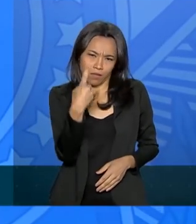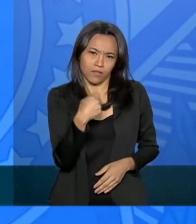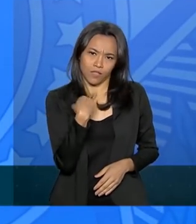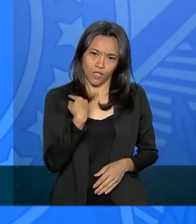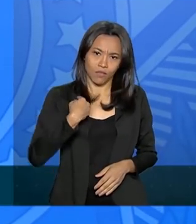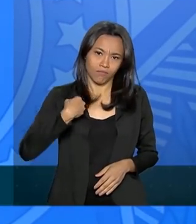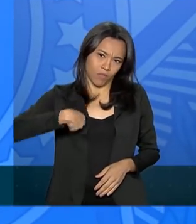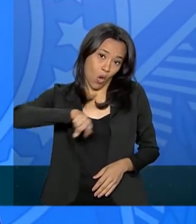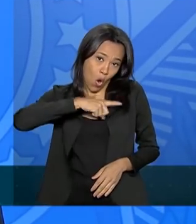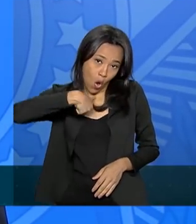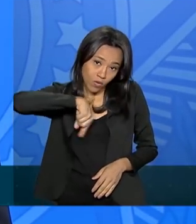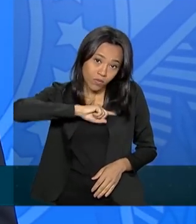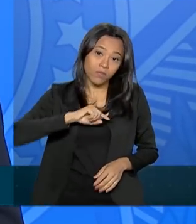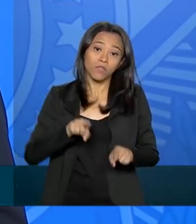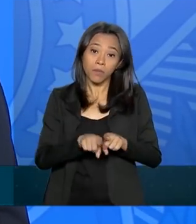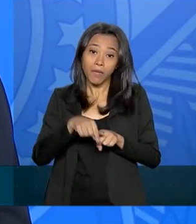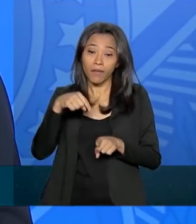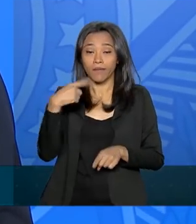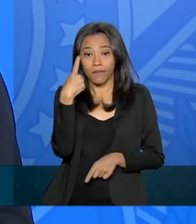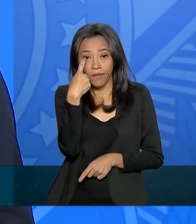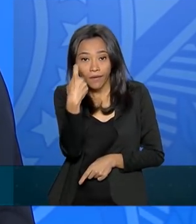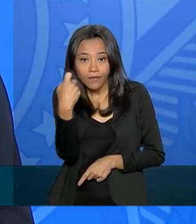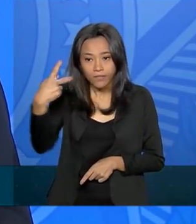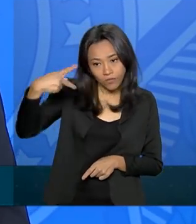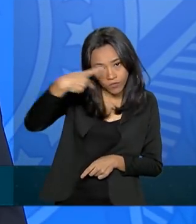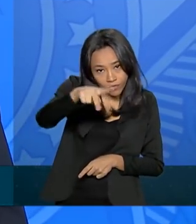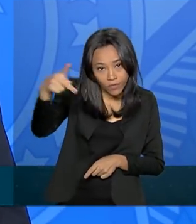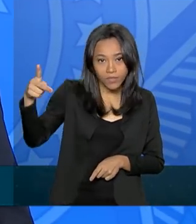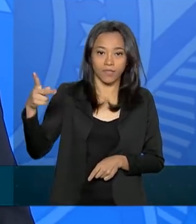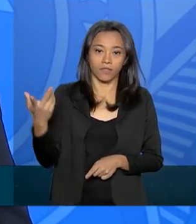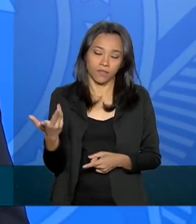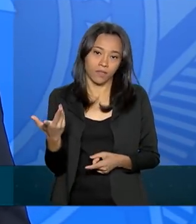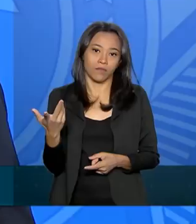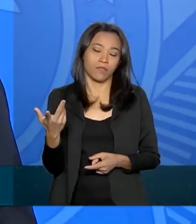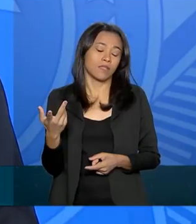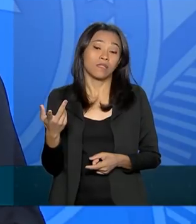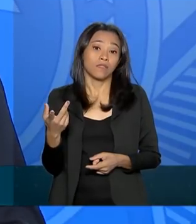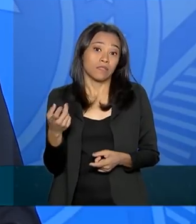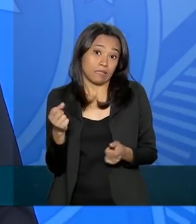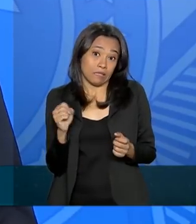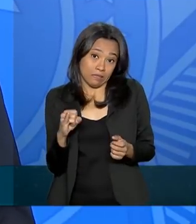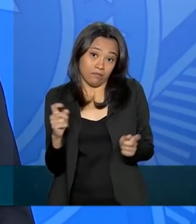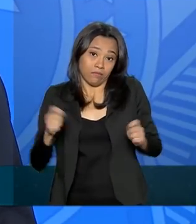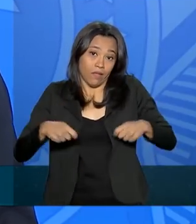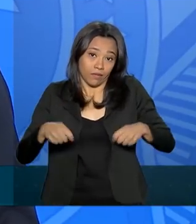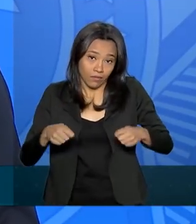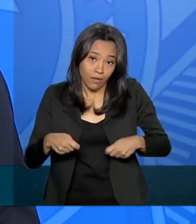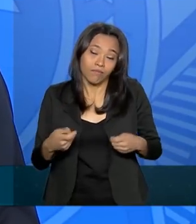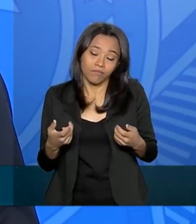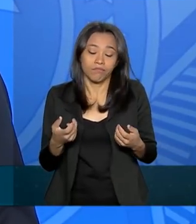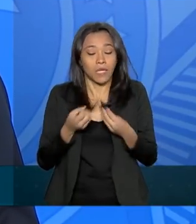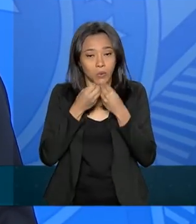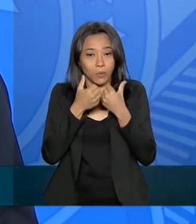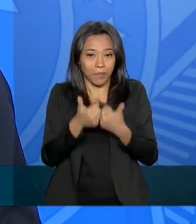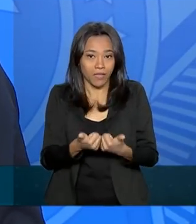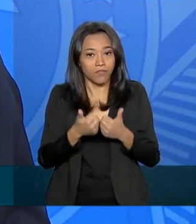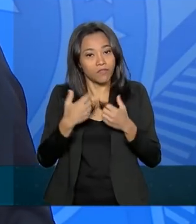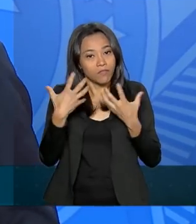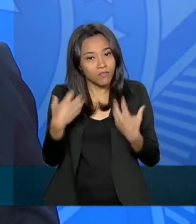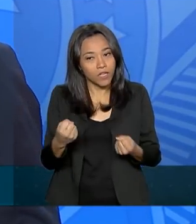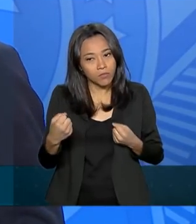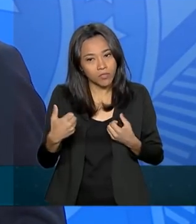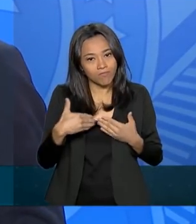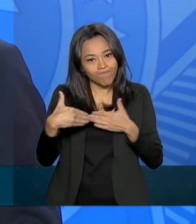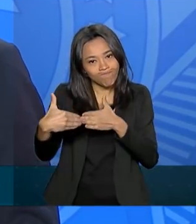também quando houver um interesse por parte de vocês. Então, na medida do possível, nós estaremos nos alinhando.